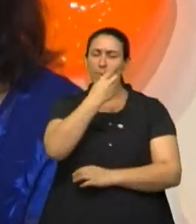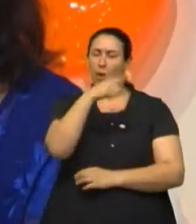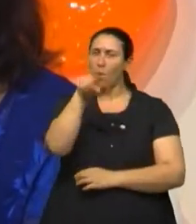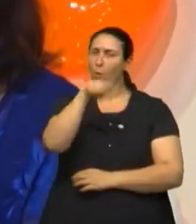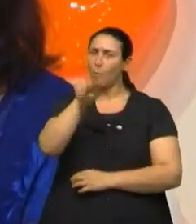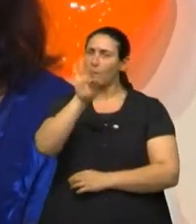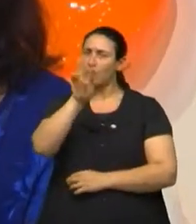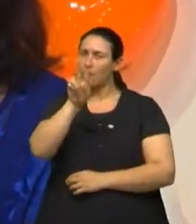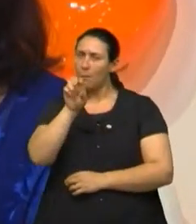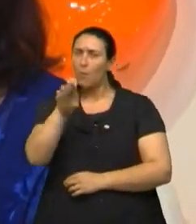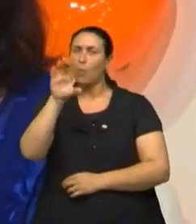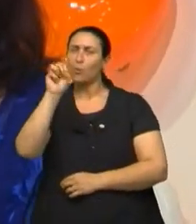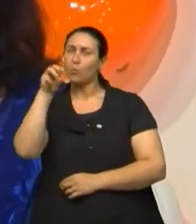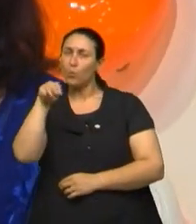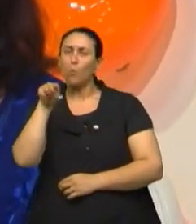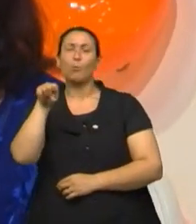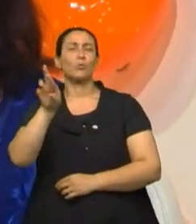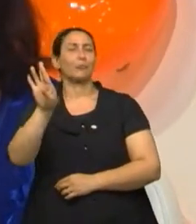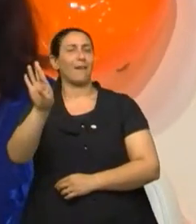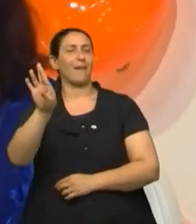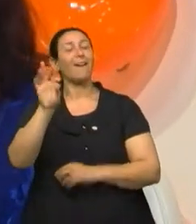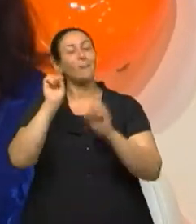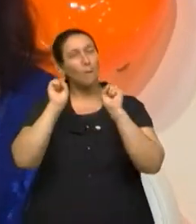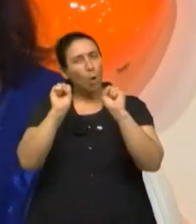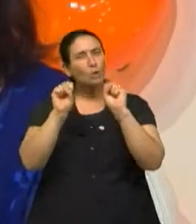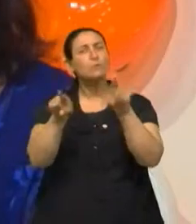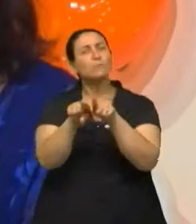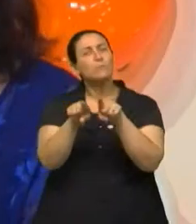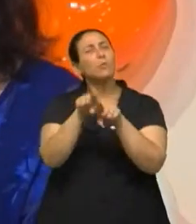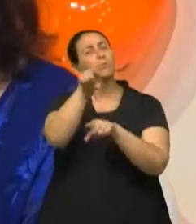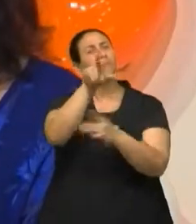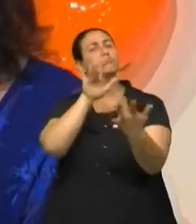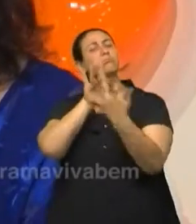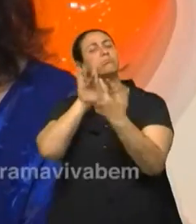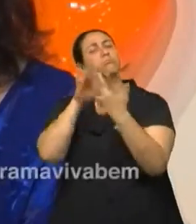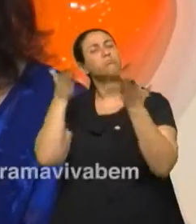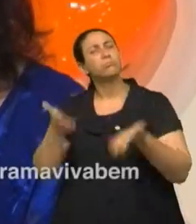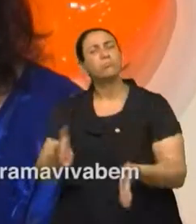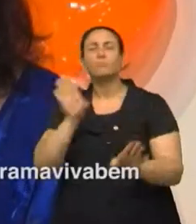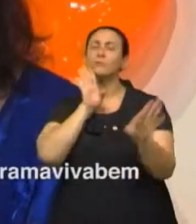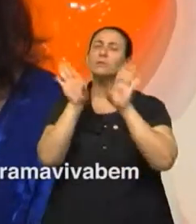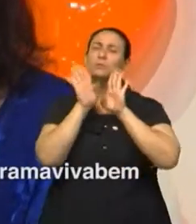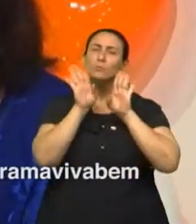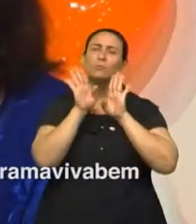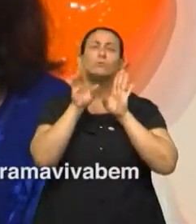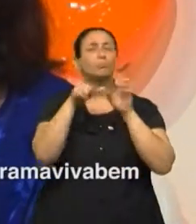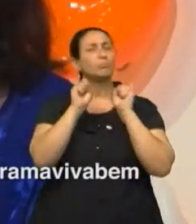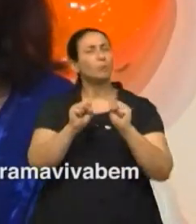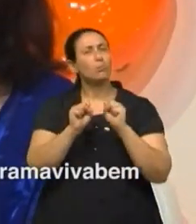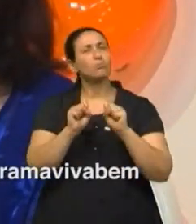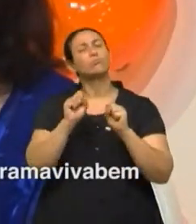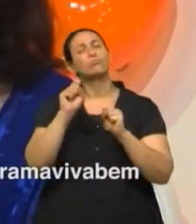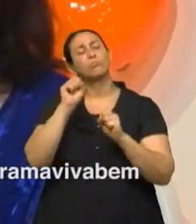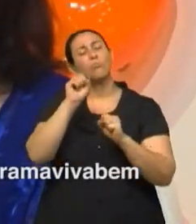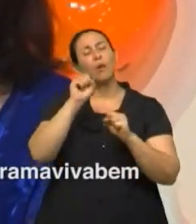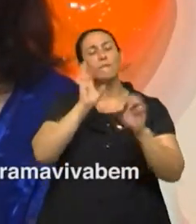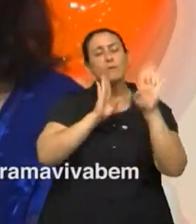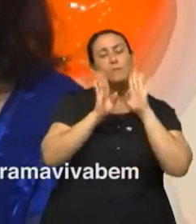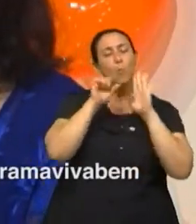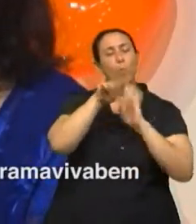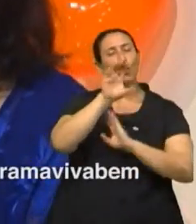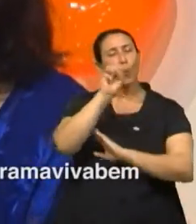.com.br Também pode nos encontrar no facebook.com.br